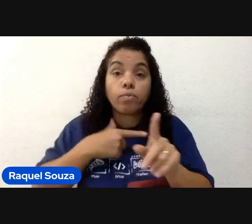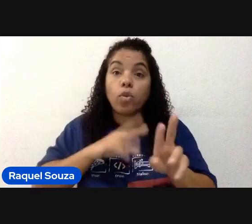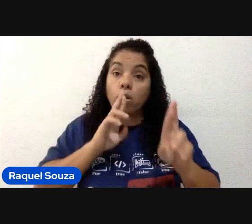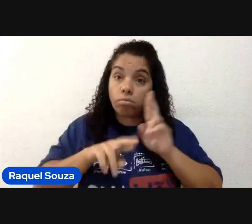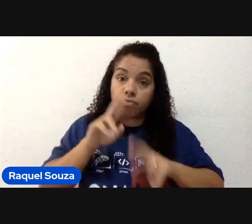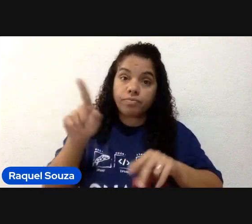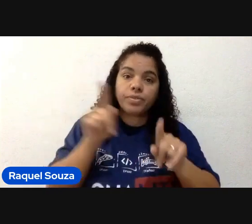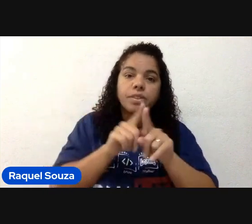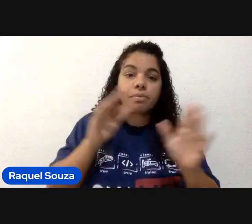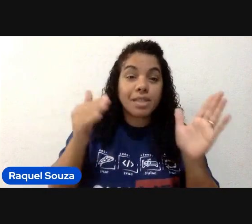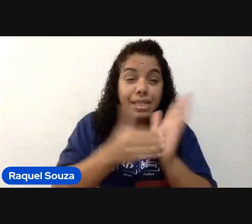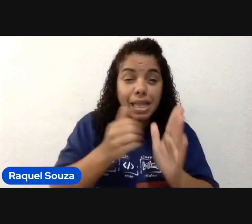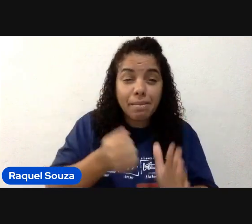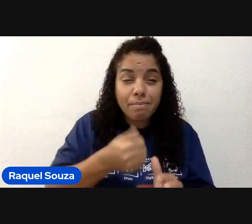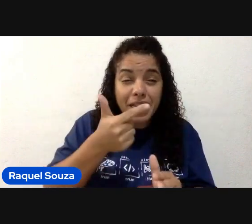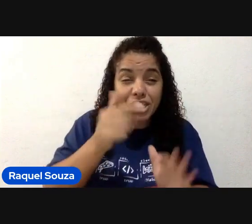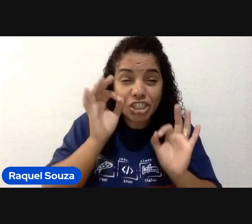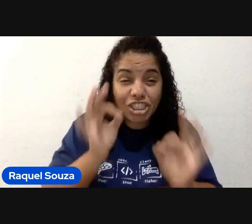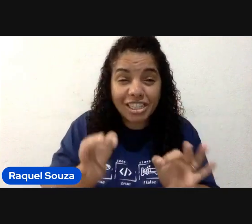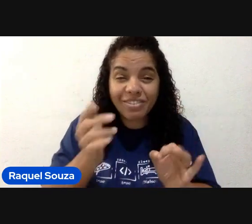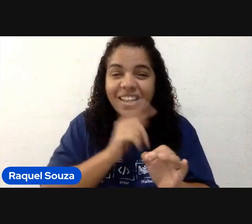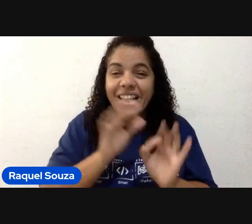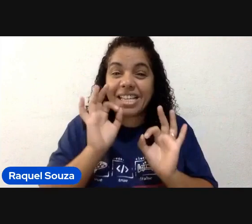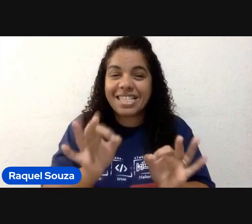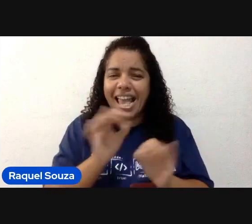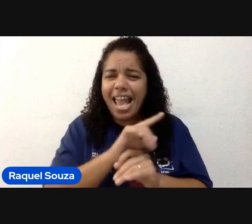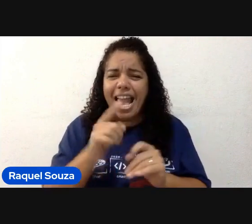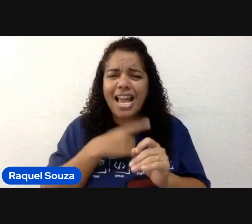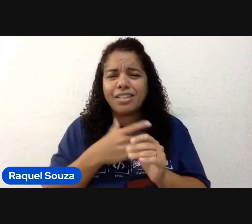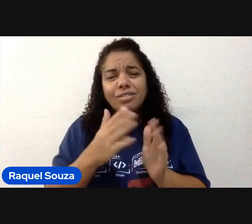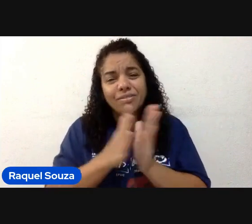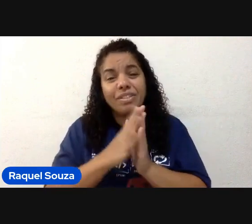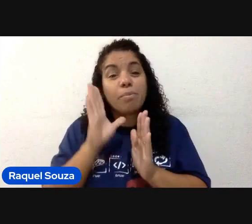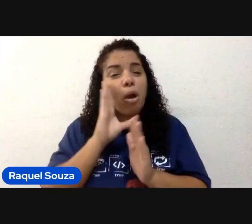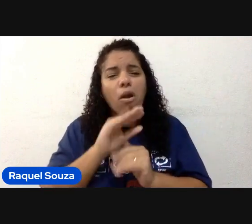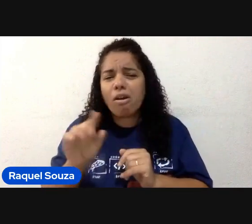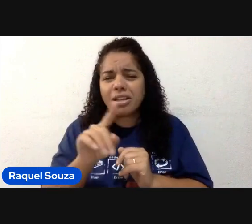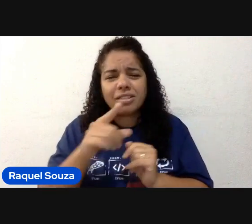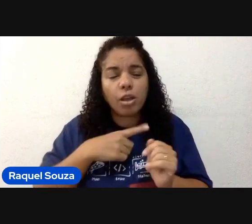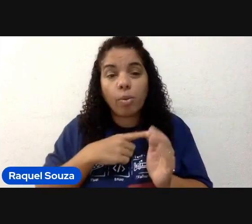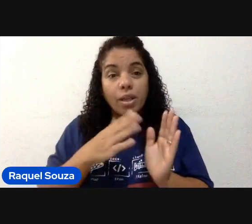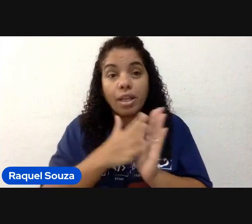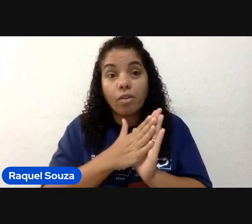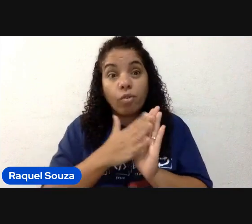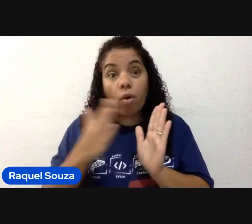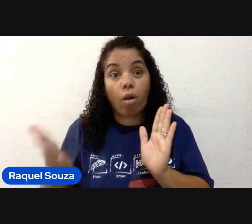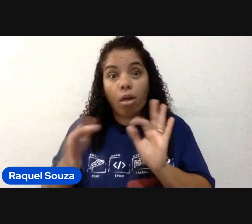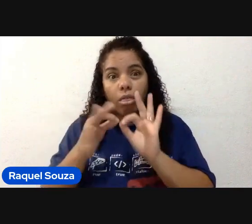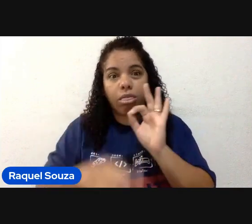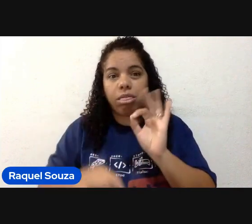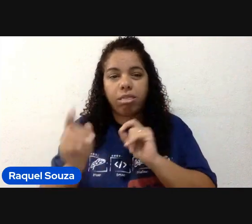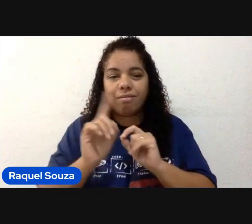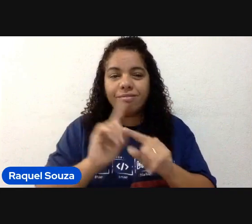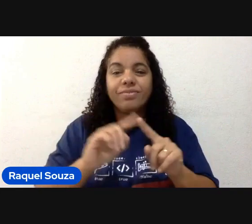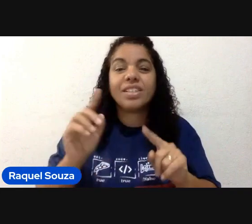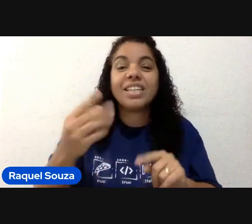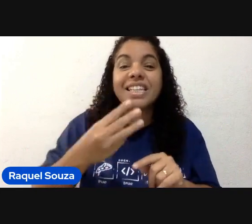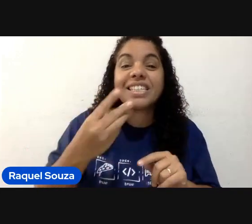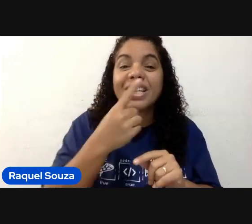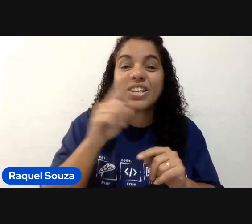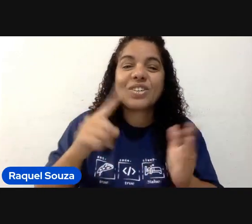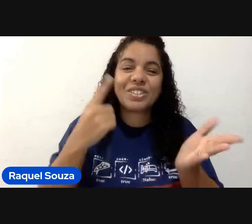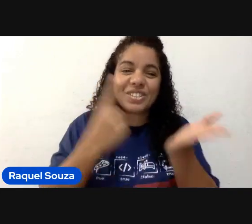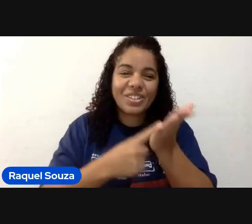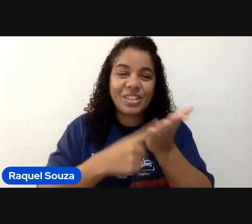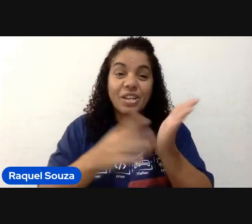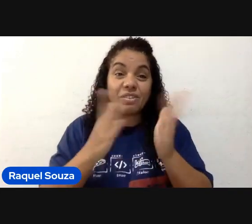Mas até meio dia eu acho que já vai estar certo. Então, podem ficar tranquilos que eu não vou me estender, não. E o terceiro e último combinado, eu vou